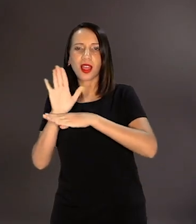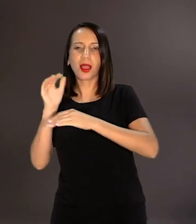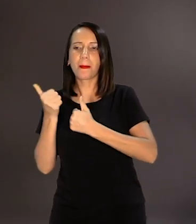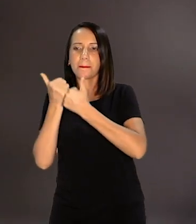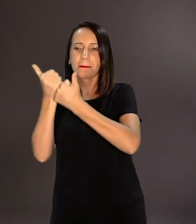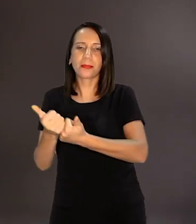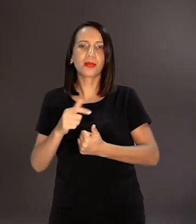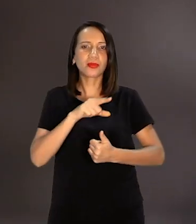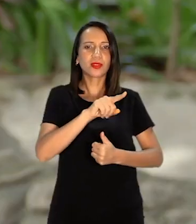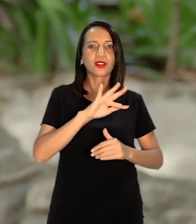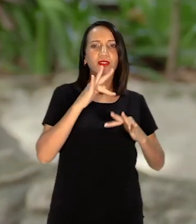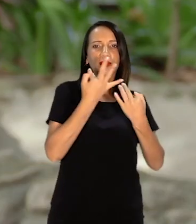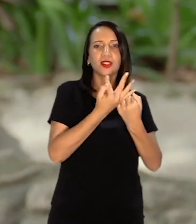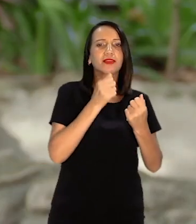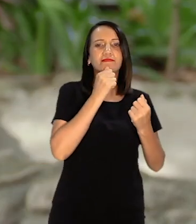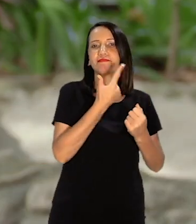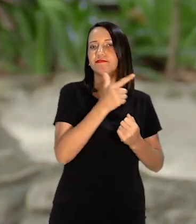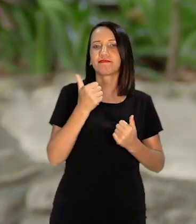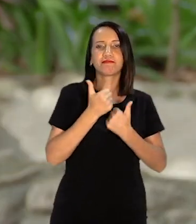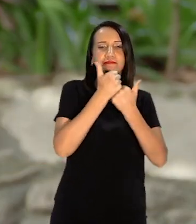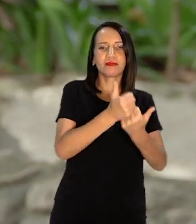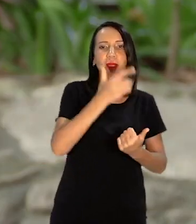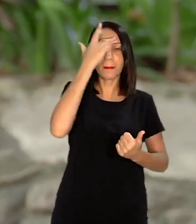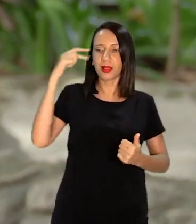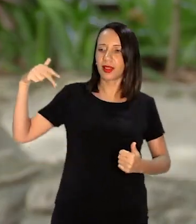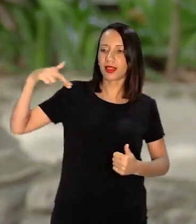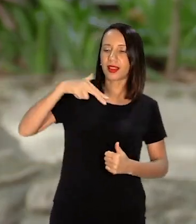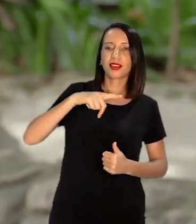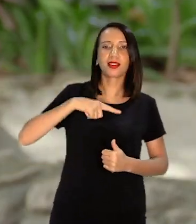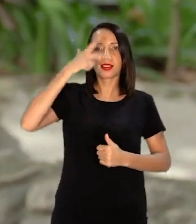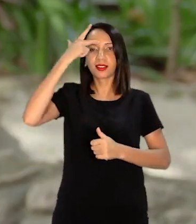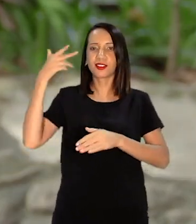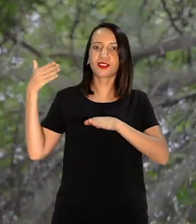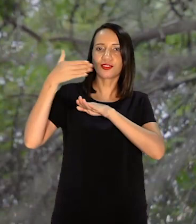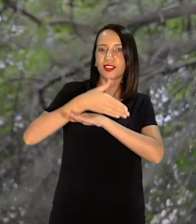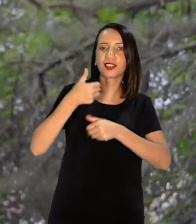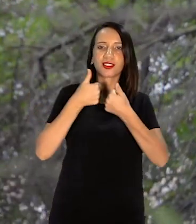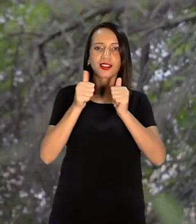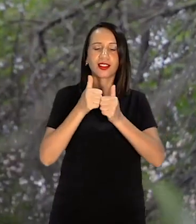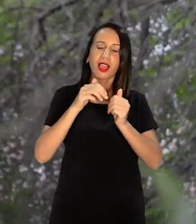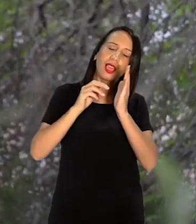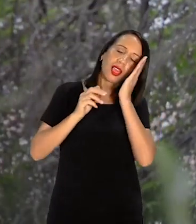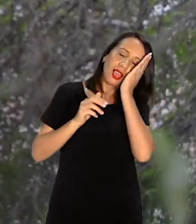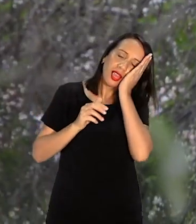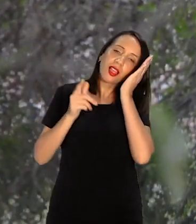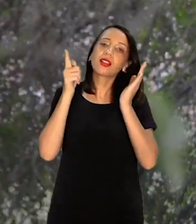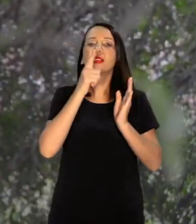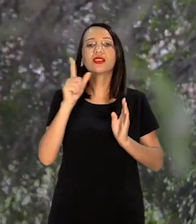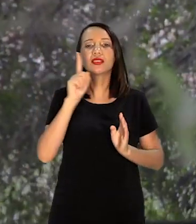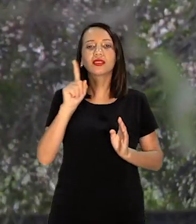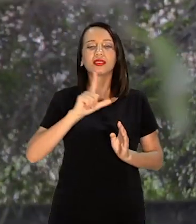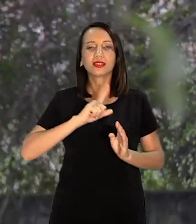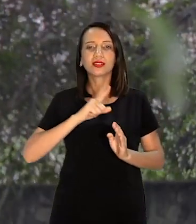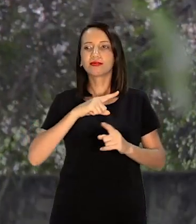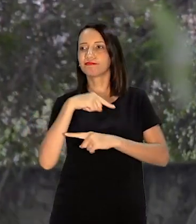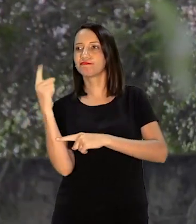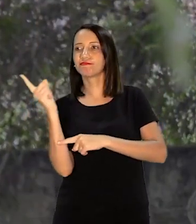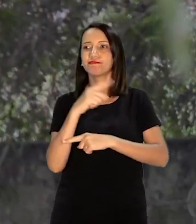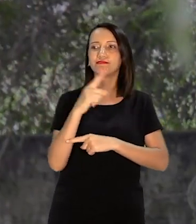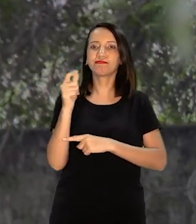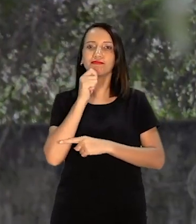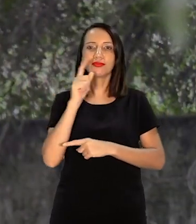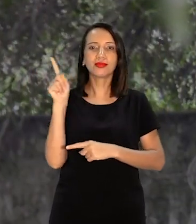apoia, tem gente que vem a pé, tem gente que vem de ônibus, tem gente que tem que dormir aqui porque não consegue ficar indo e voltando.